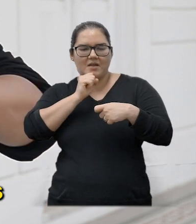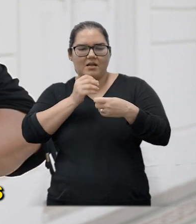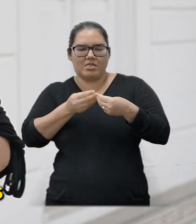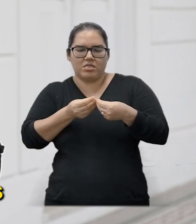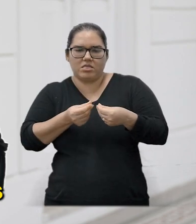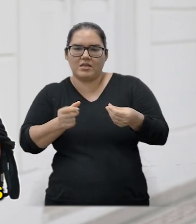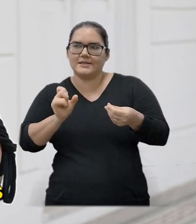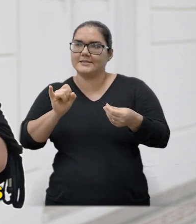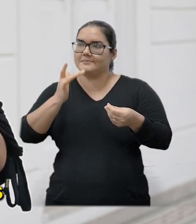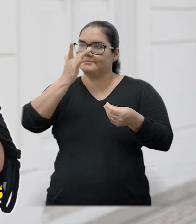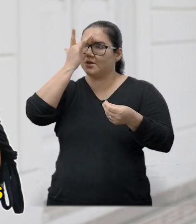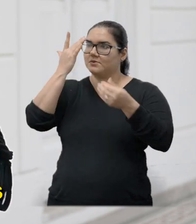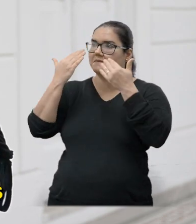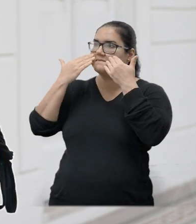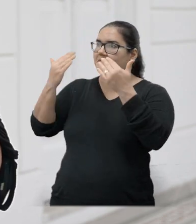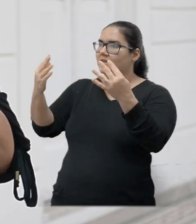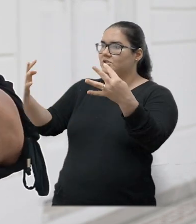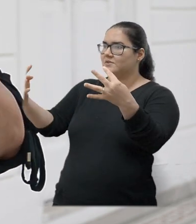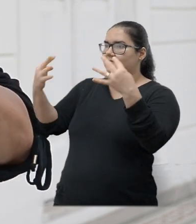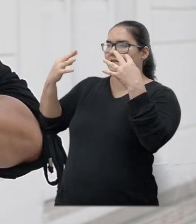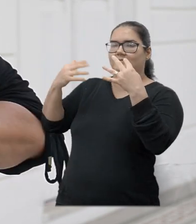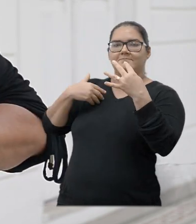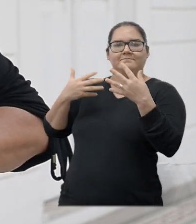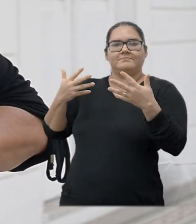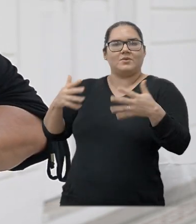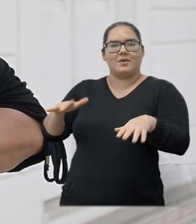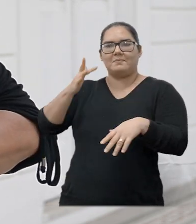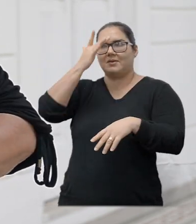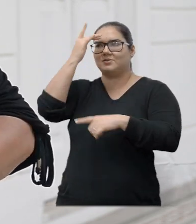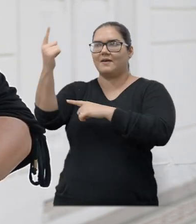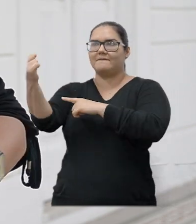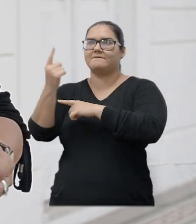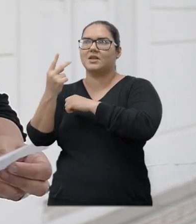frente Dessas pessoas Que viriam cuidar De mim